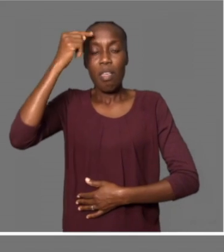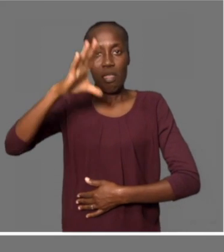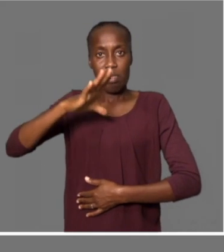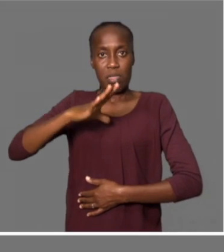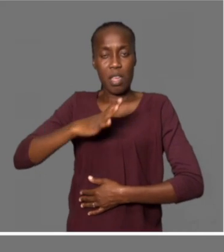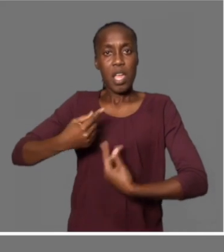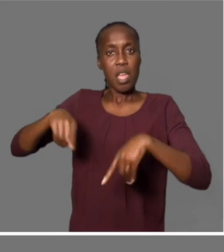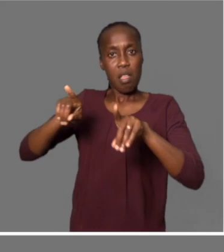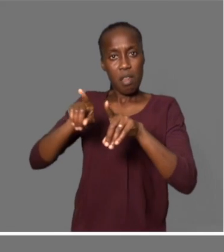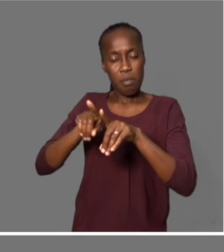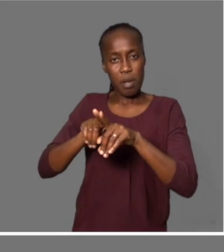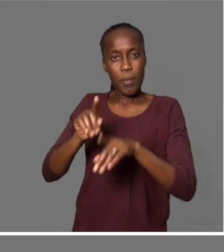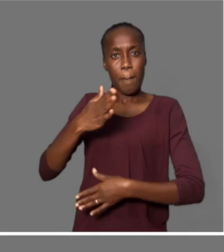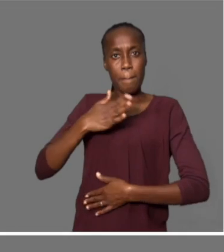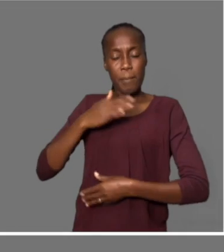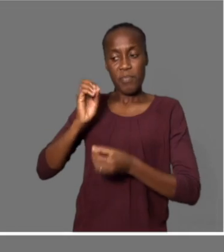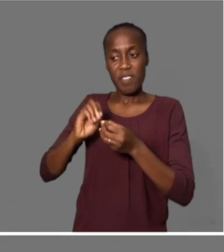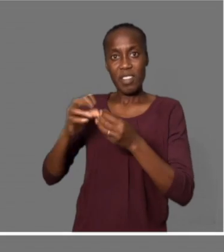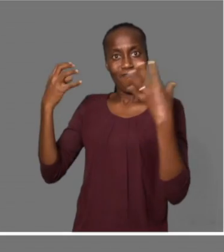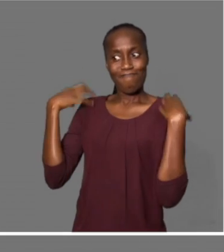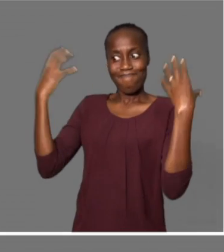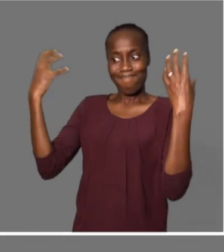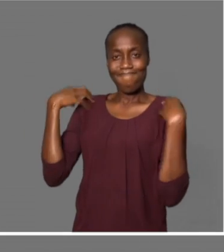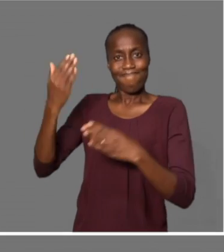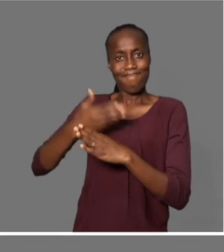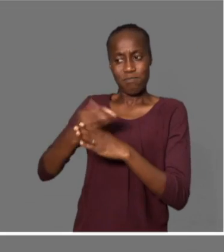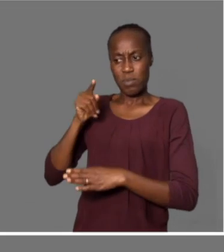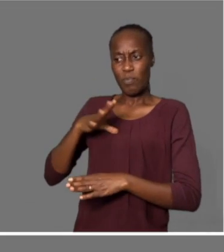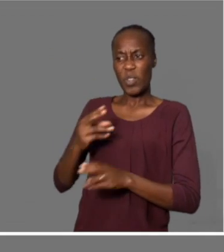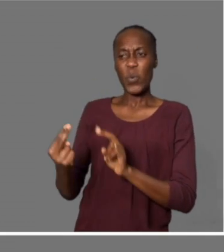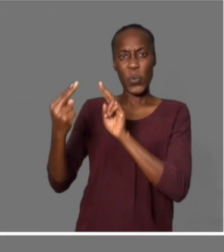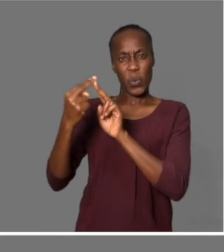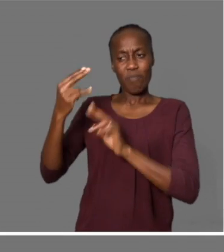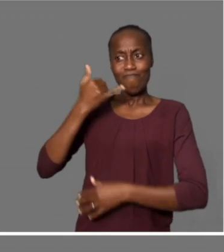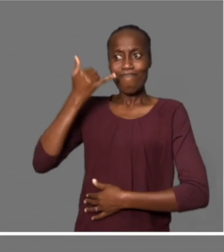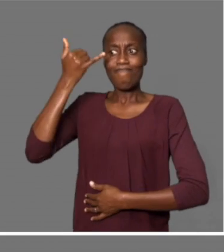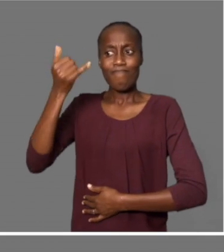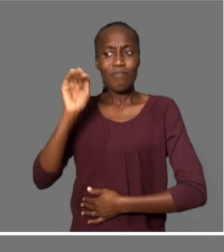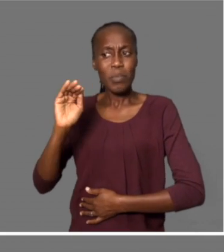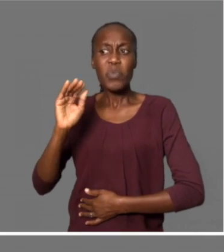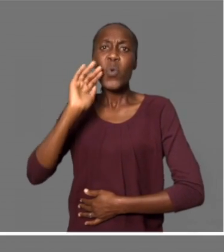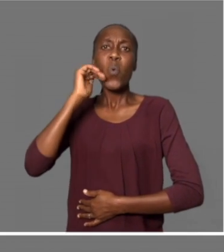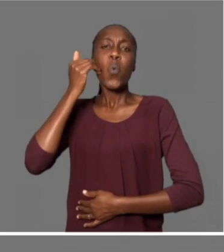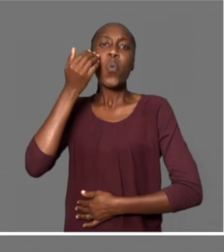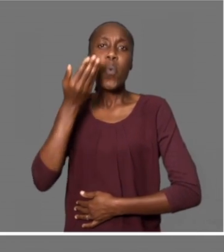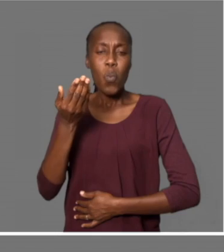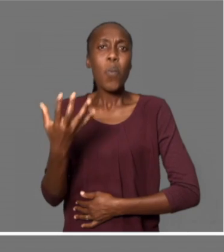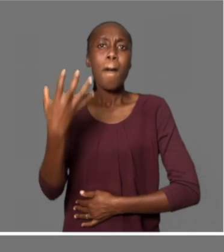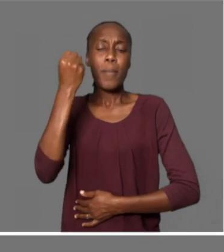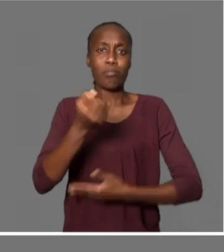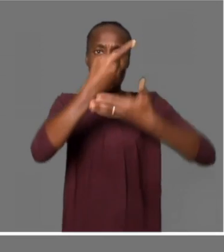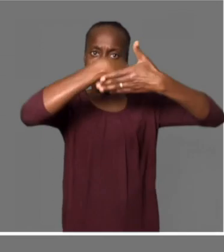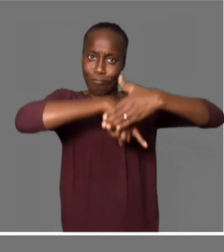fisioterapeuta e tenho contato com ele, no sentido de para quando a deslocação à casa do menor